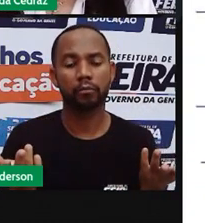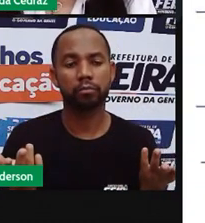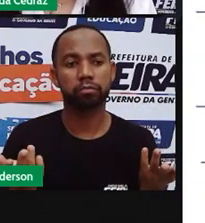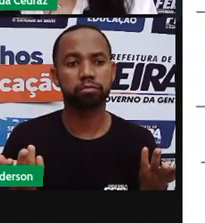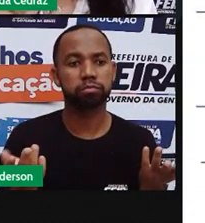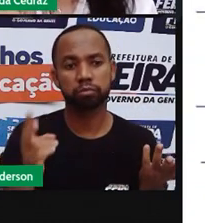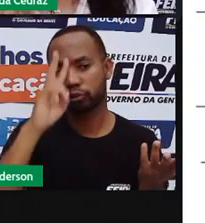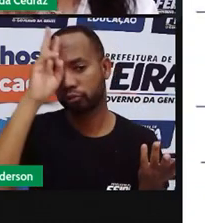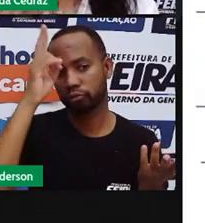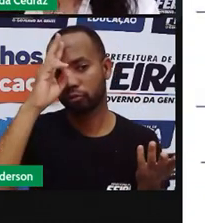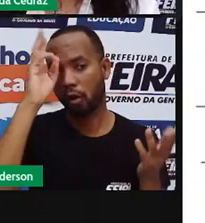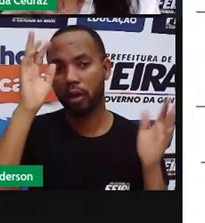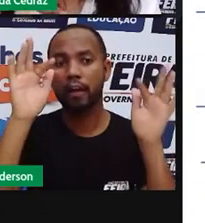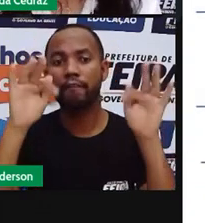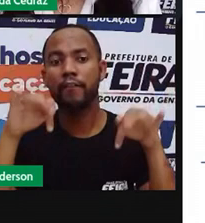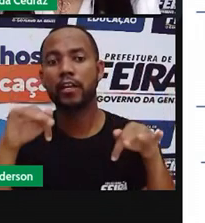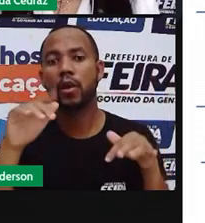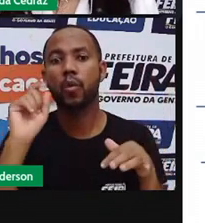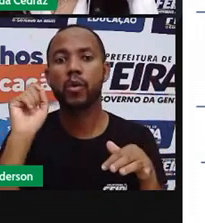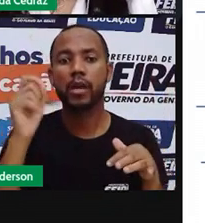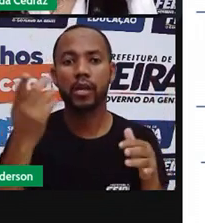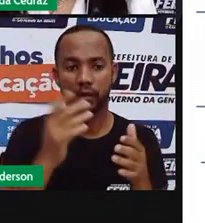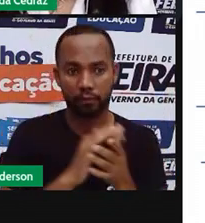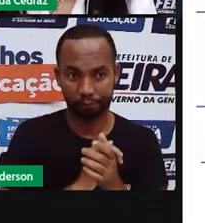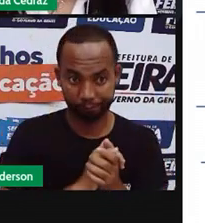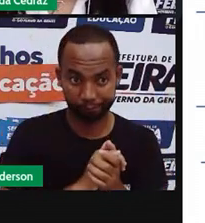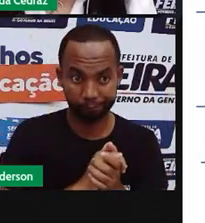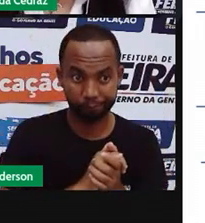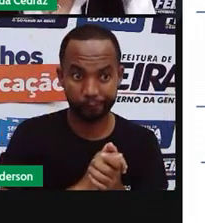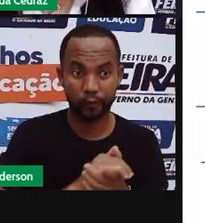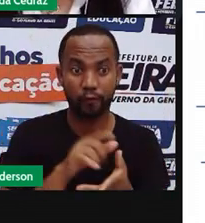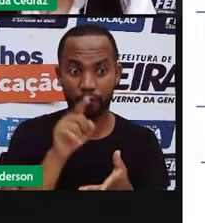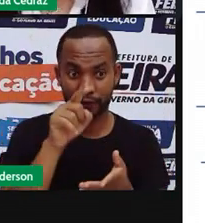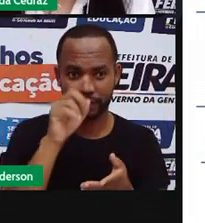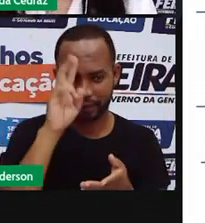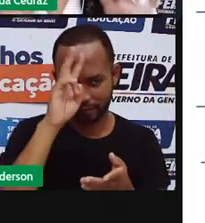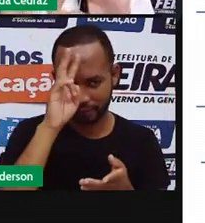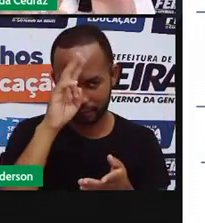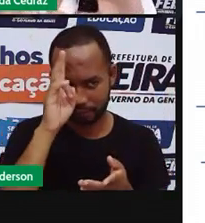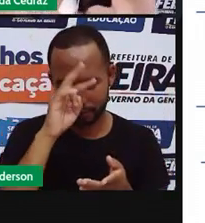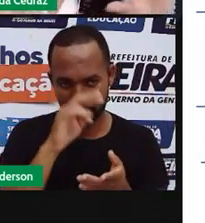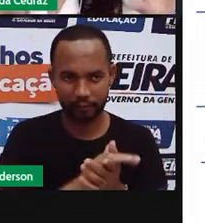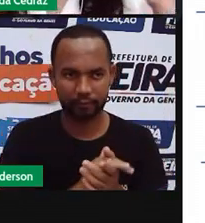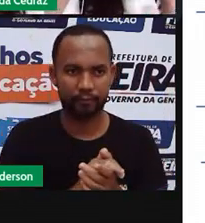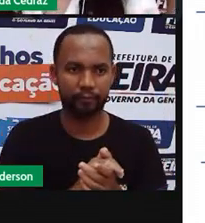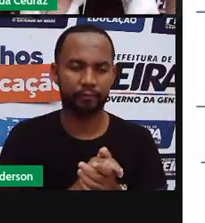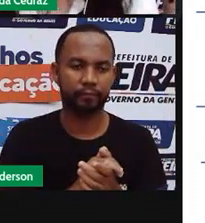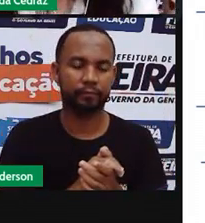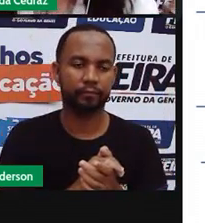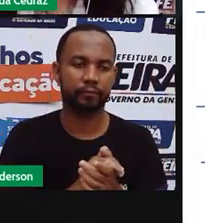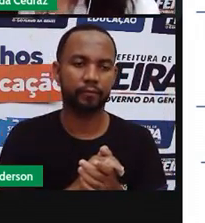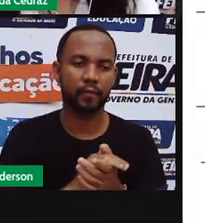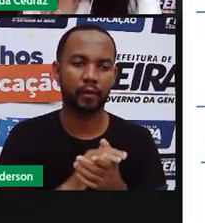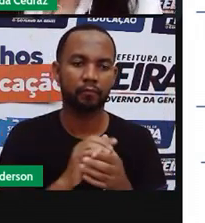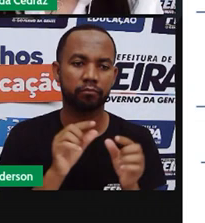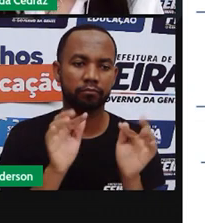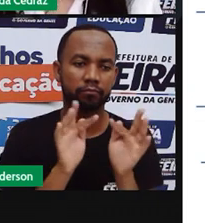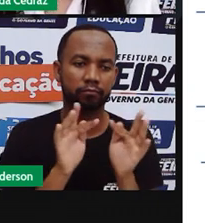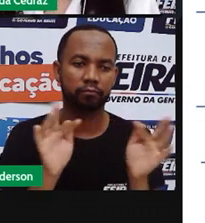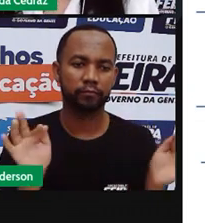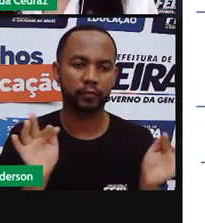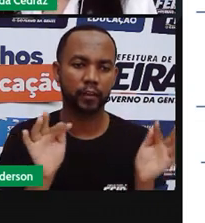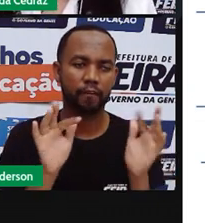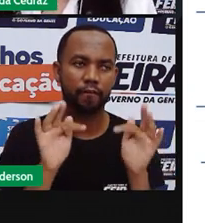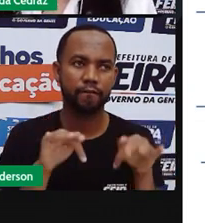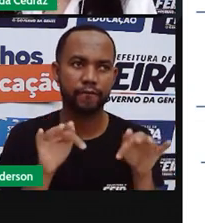moral da história. Qual é a moral desta fábula? Você lembra? Tem um pedacinho lá